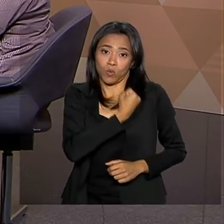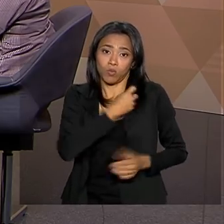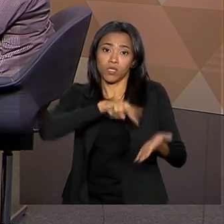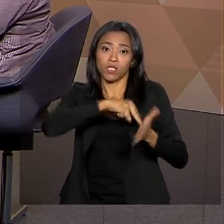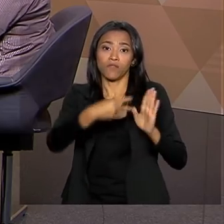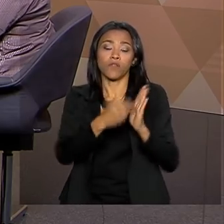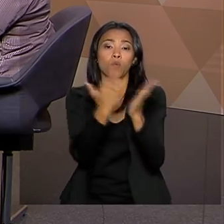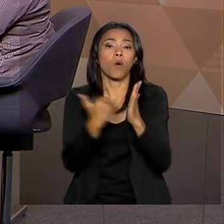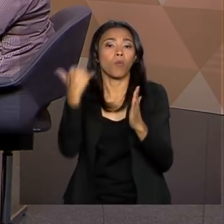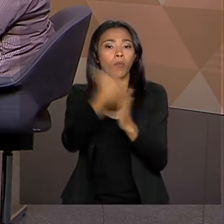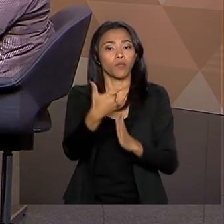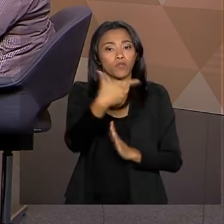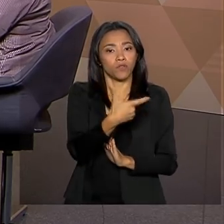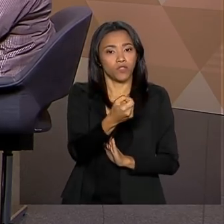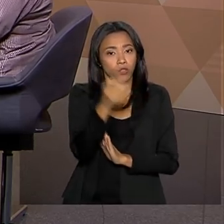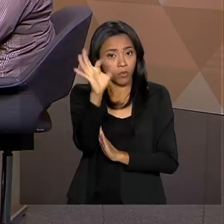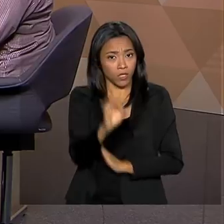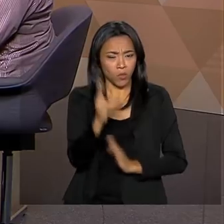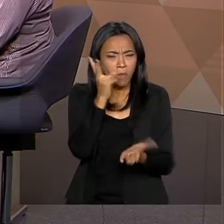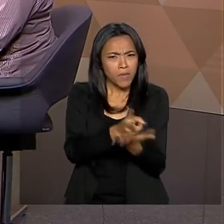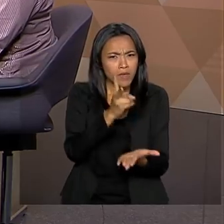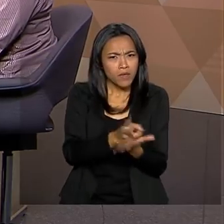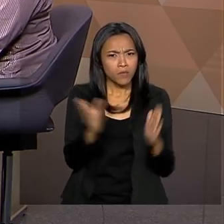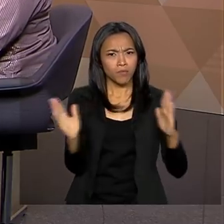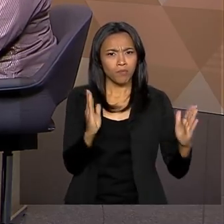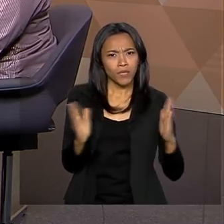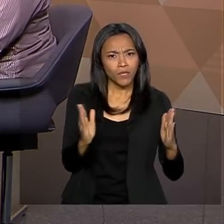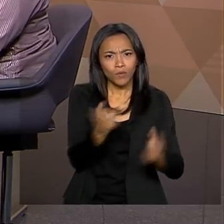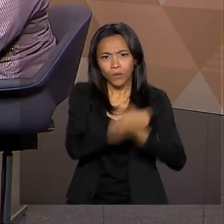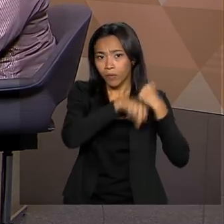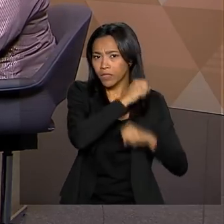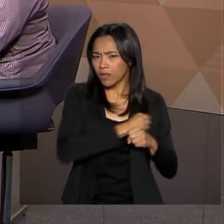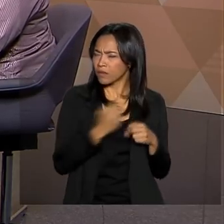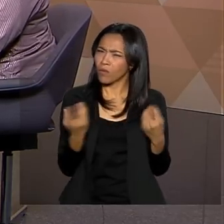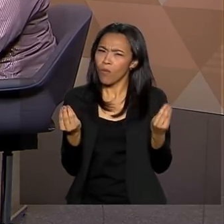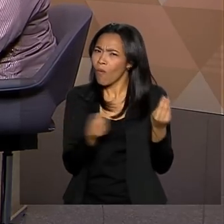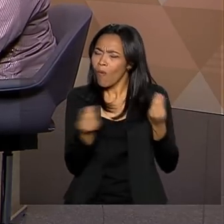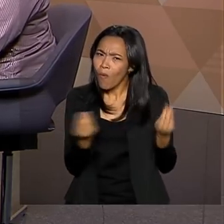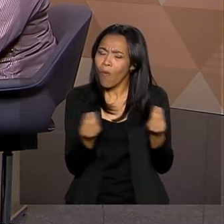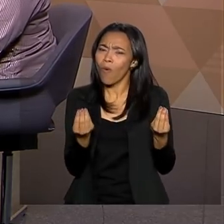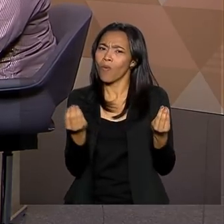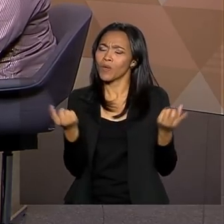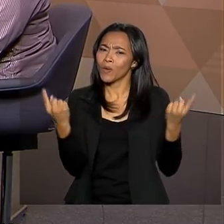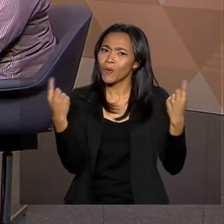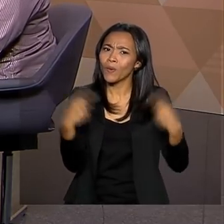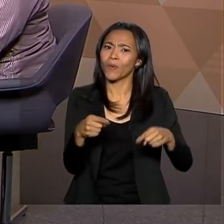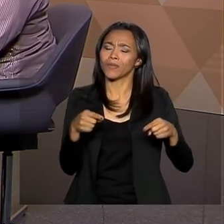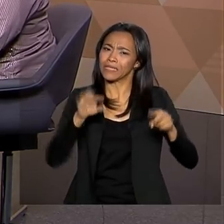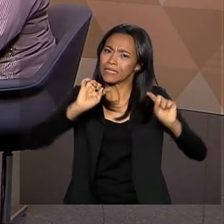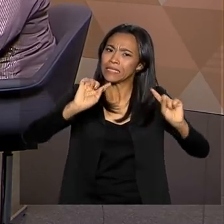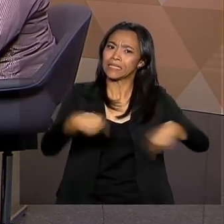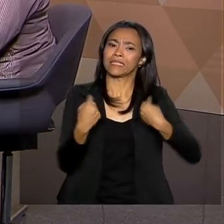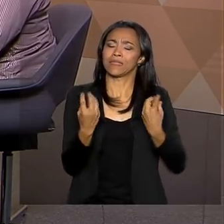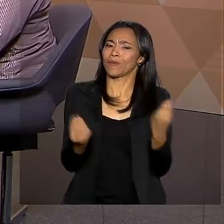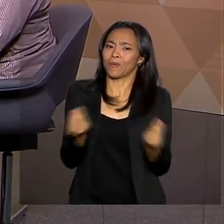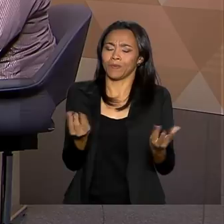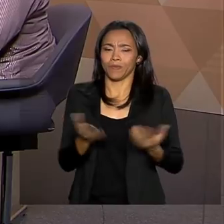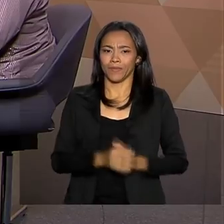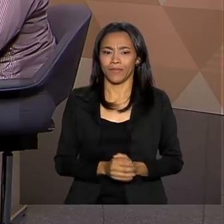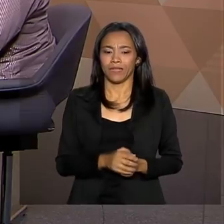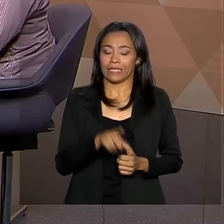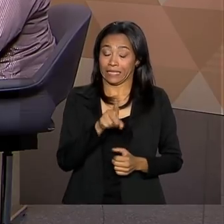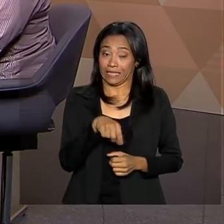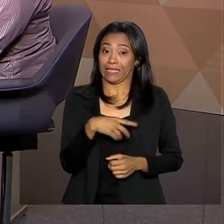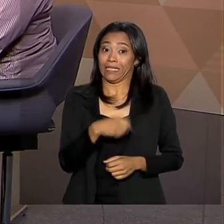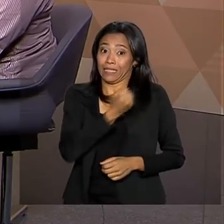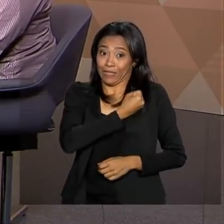de 20% em relação ao mesmo período do ano passado. Como enfrentar este grande desafio, ministra? Olha, Paulo, o número